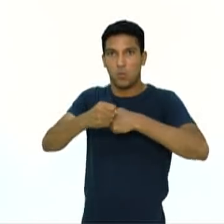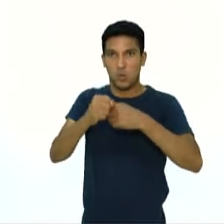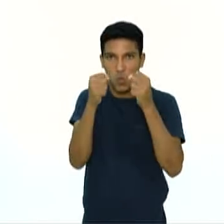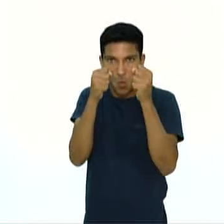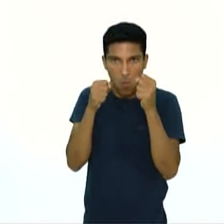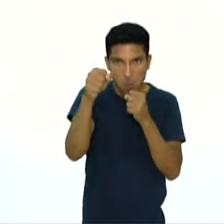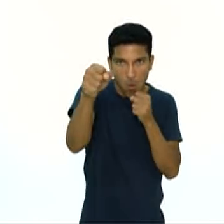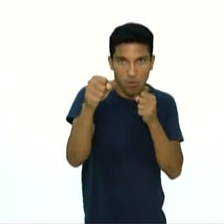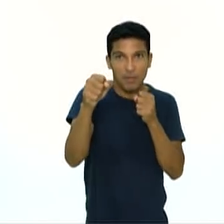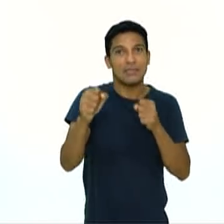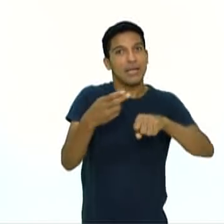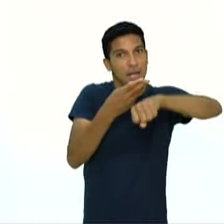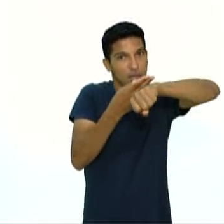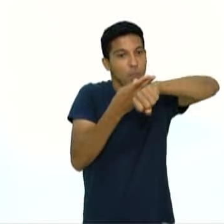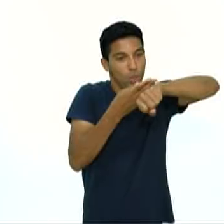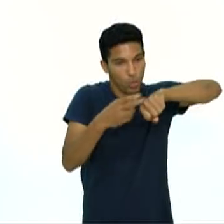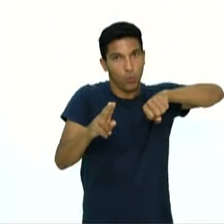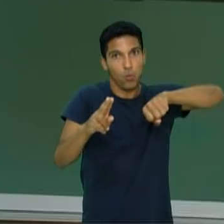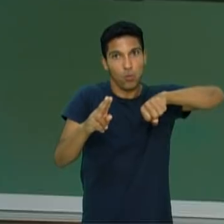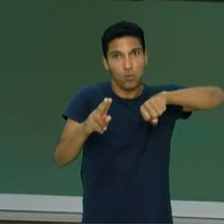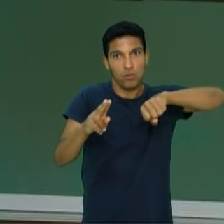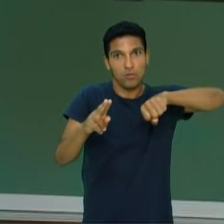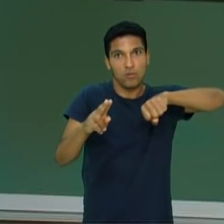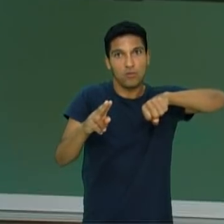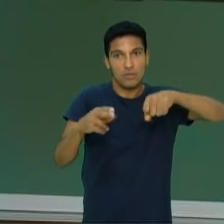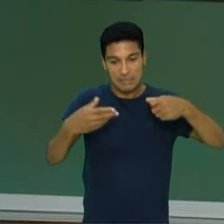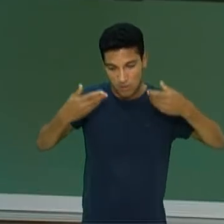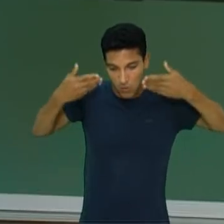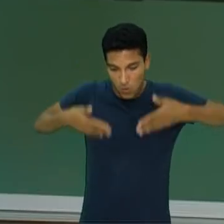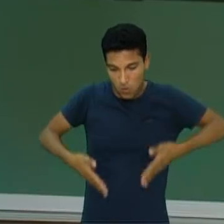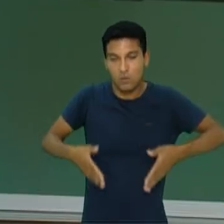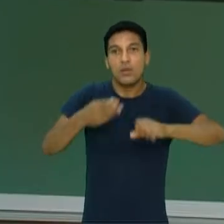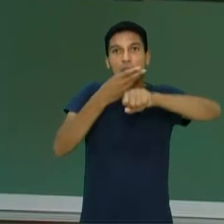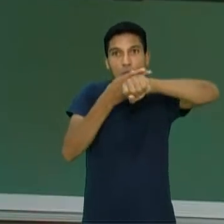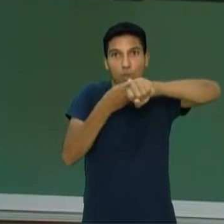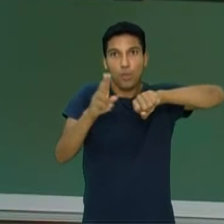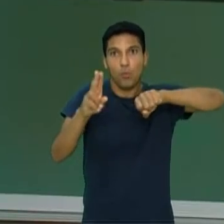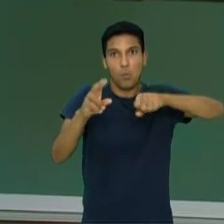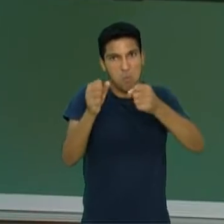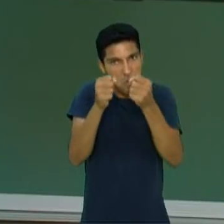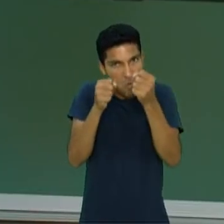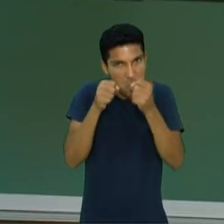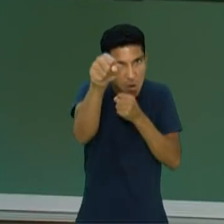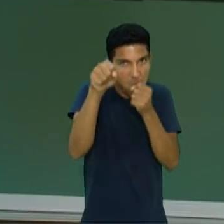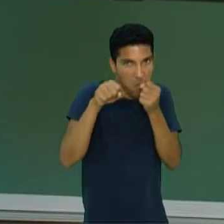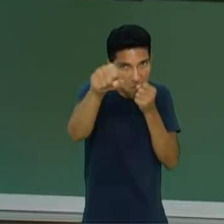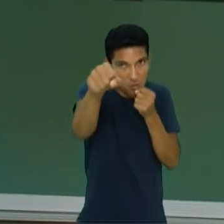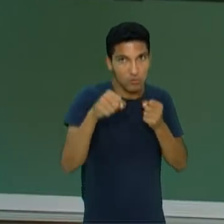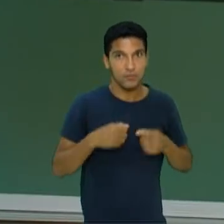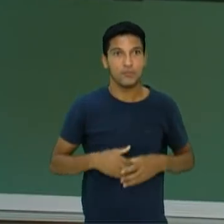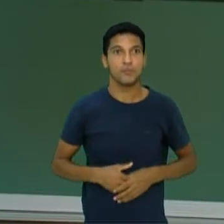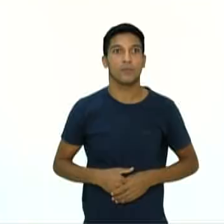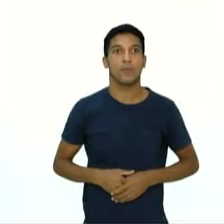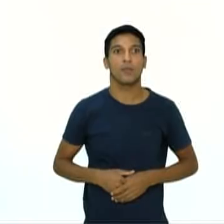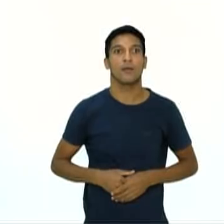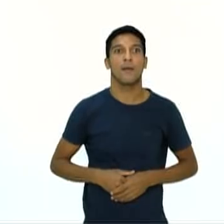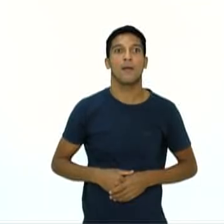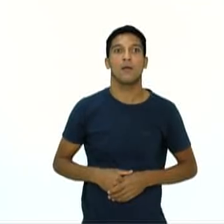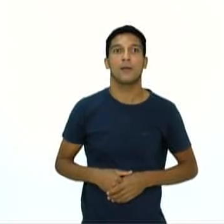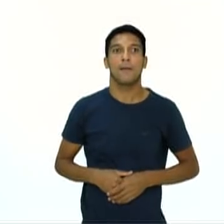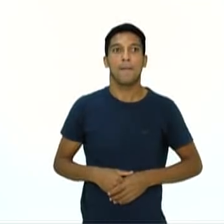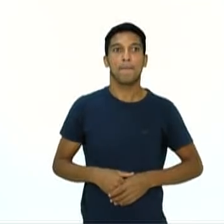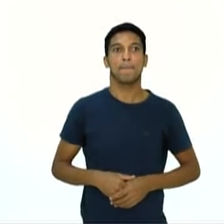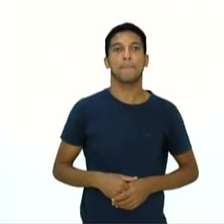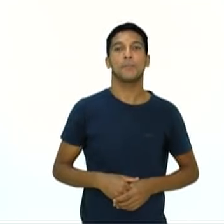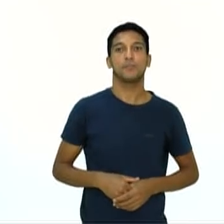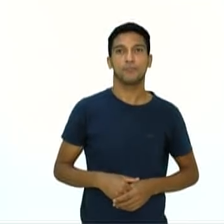nus. Essa protegia as mãos com o couro. O box evoluiu ao longo dos anos, até que em